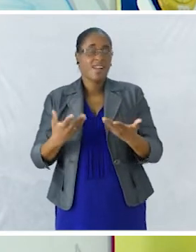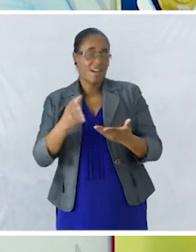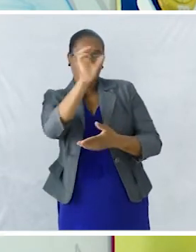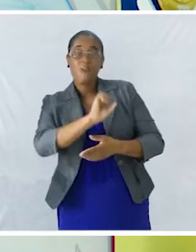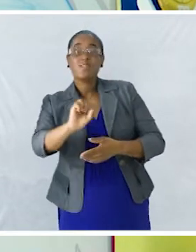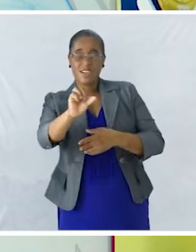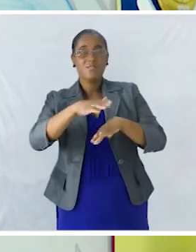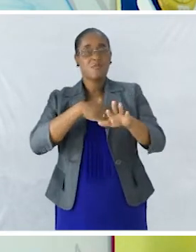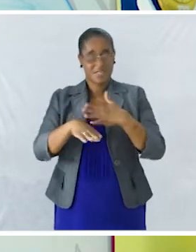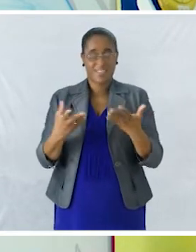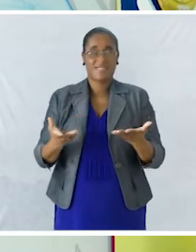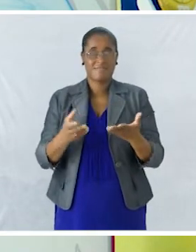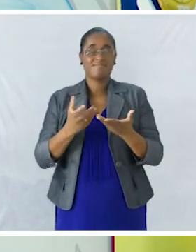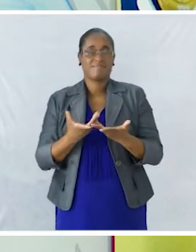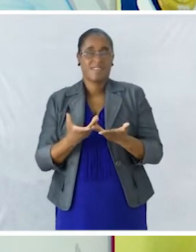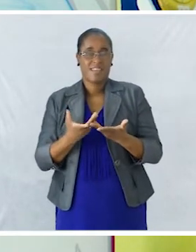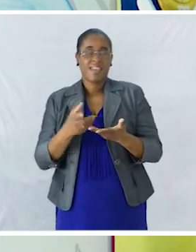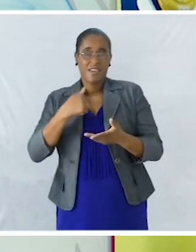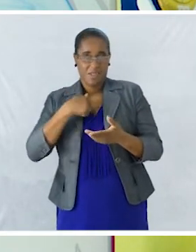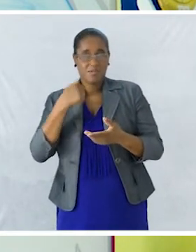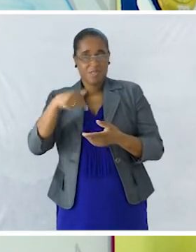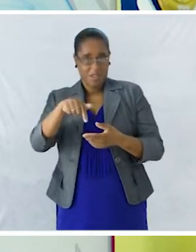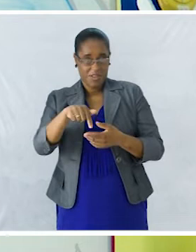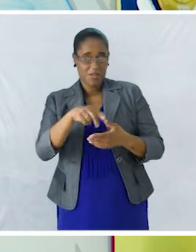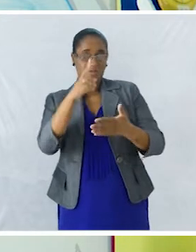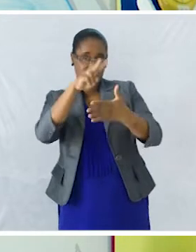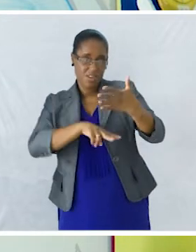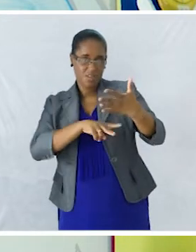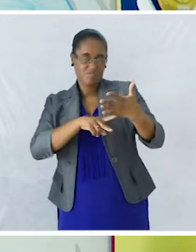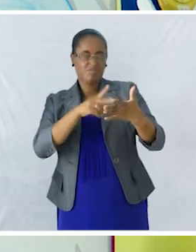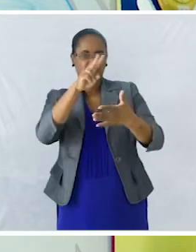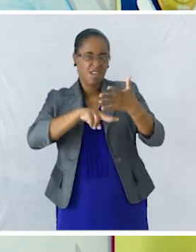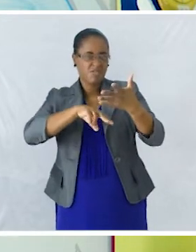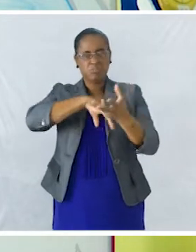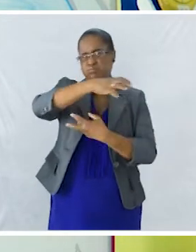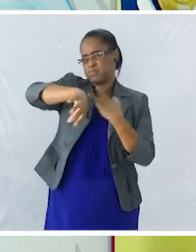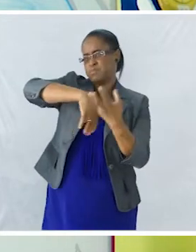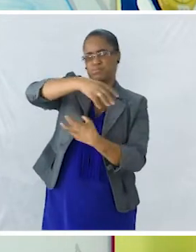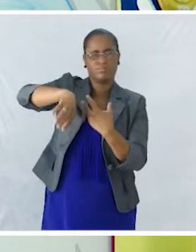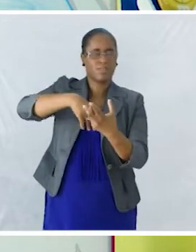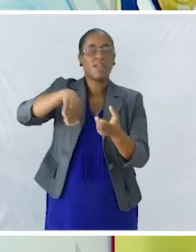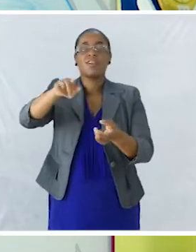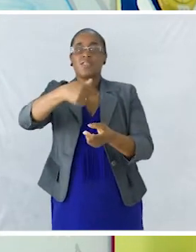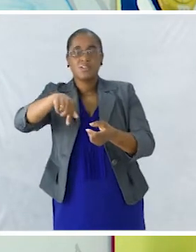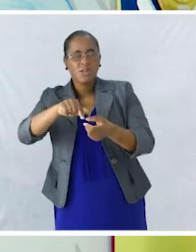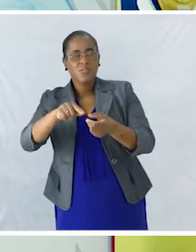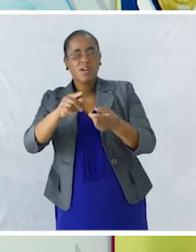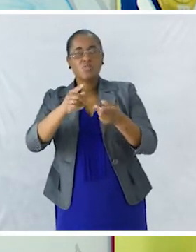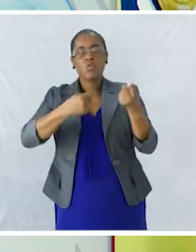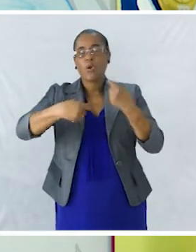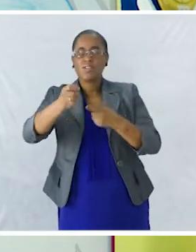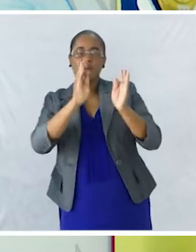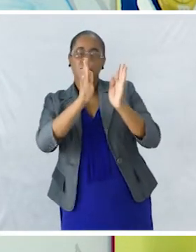claro Então vamos lá Eu trouxe um texto O texto está desorganizado E nós vamos organizar O texto de